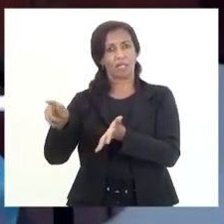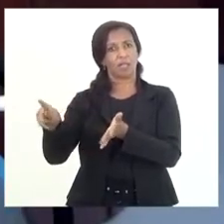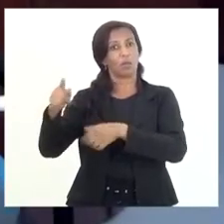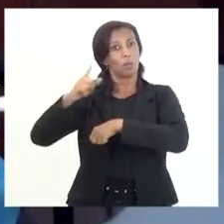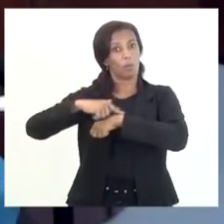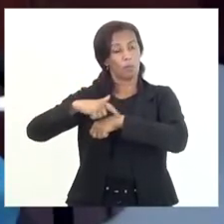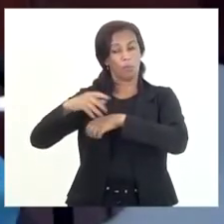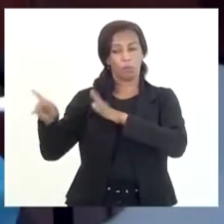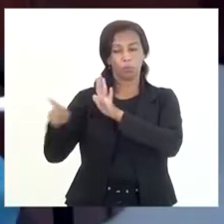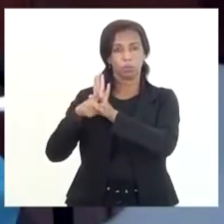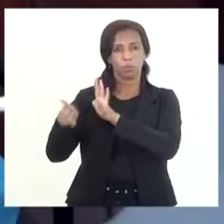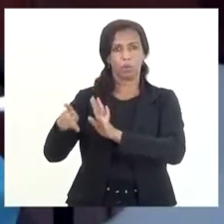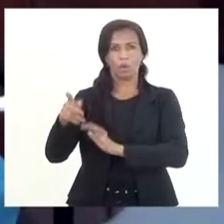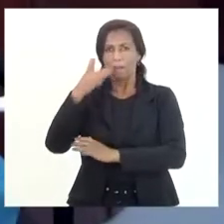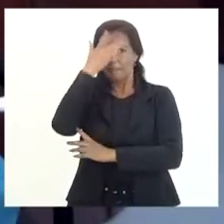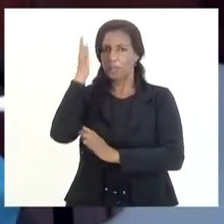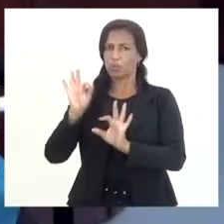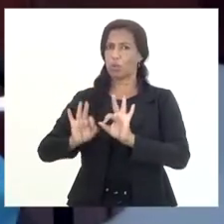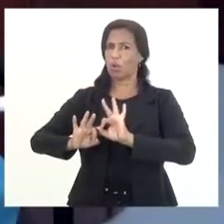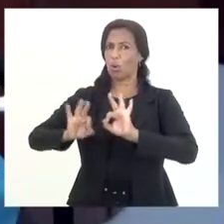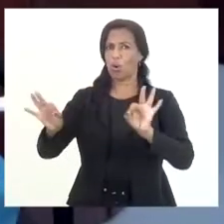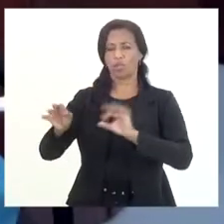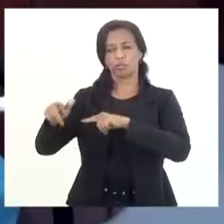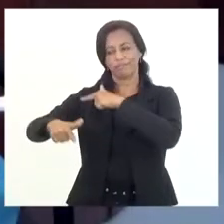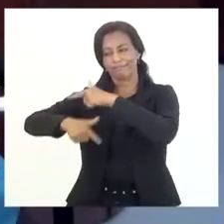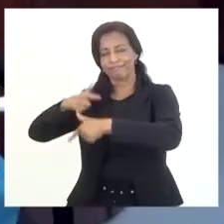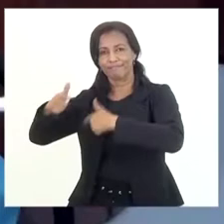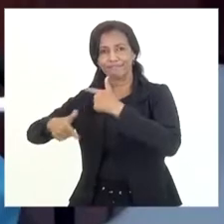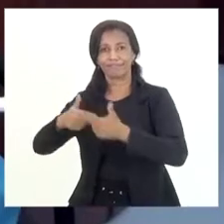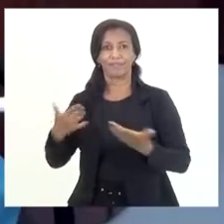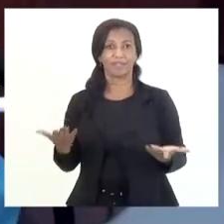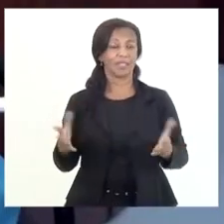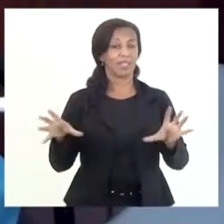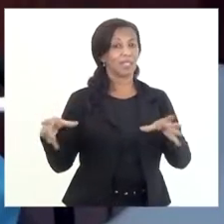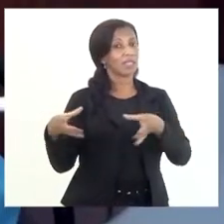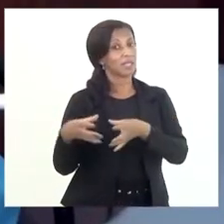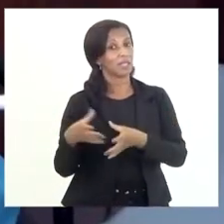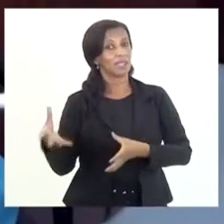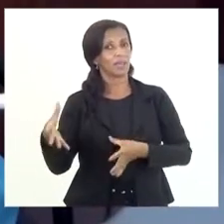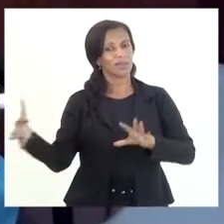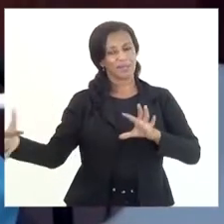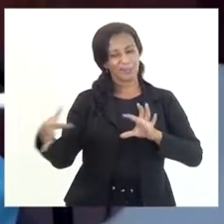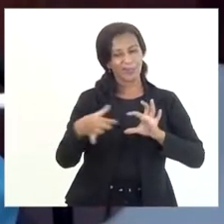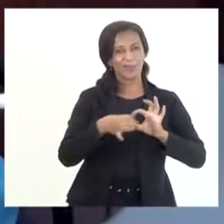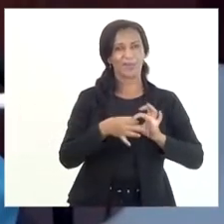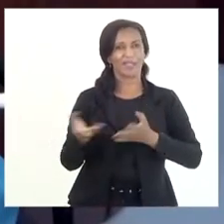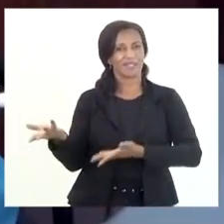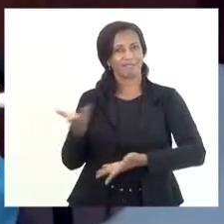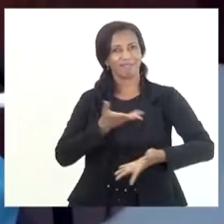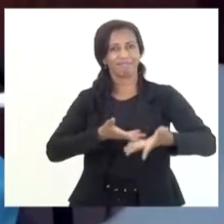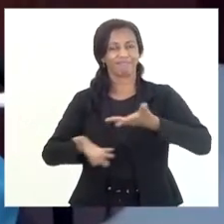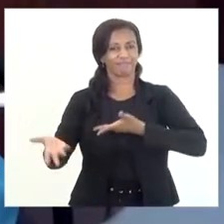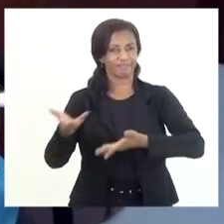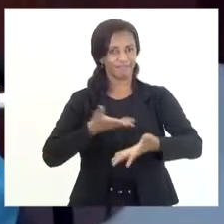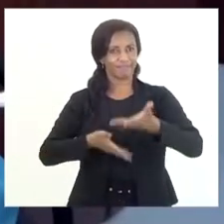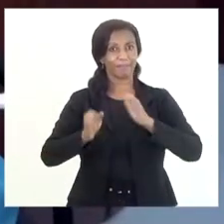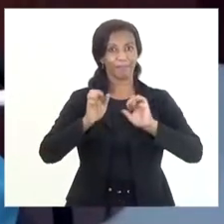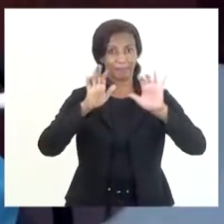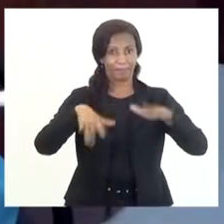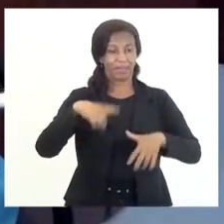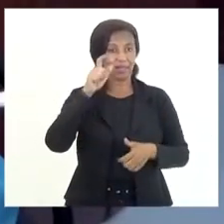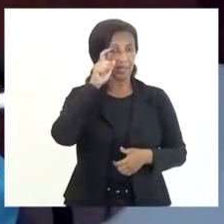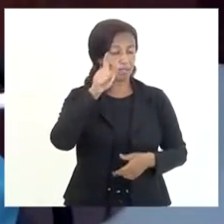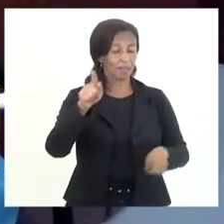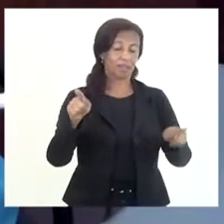momento, e é uma pessoa ótima de lidar. Então, essa conexão, essa parceria, tem sido bem interessante